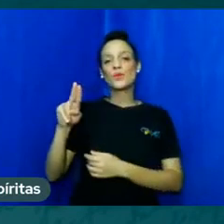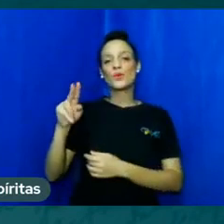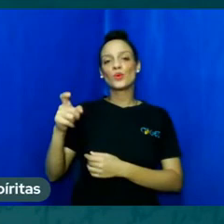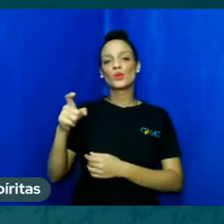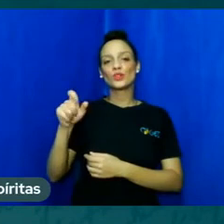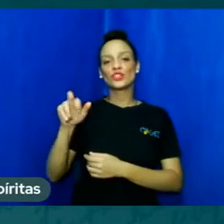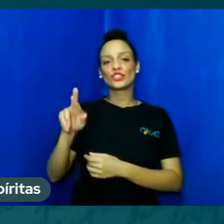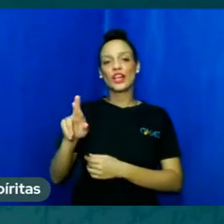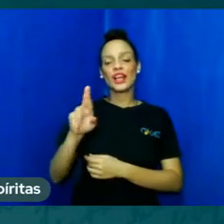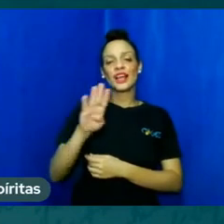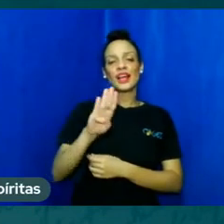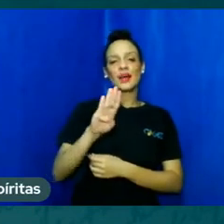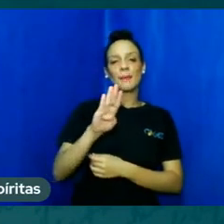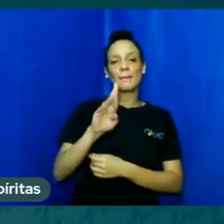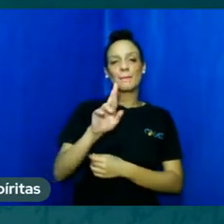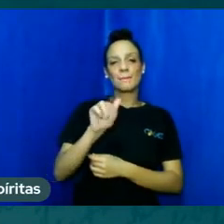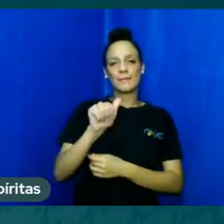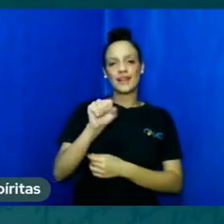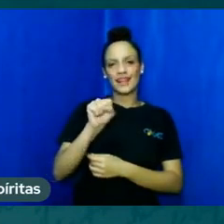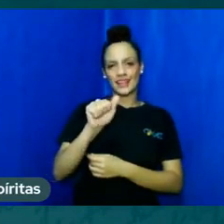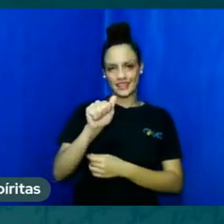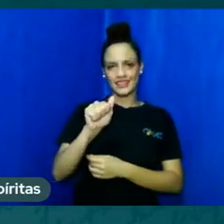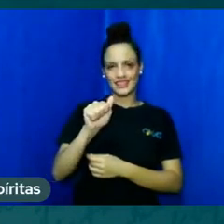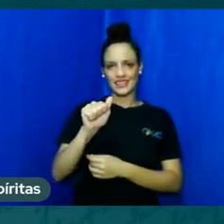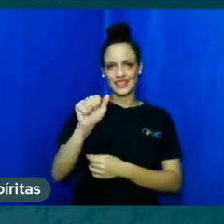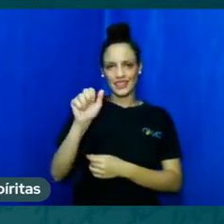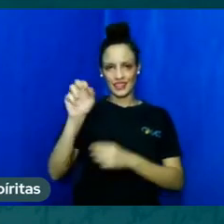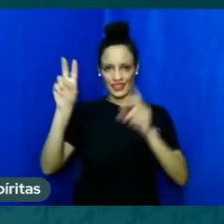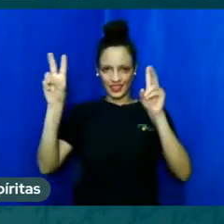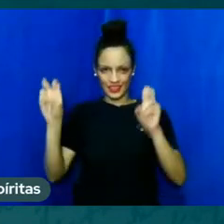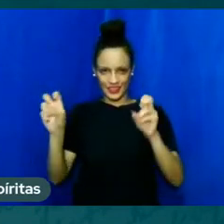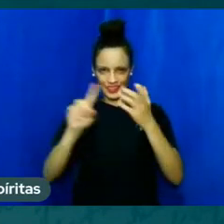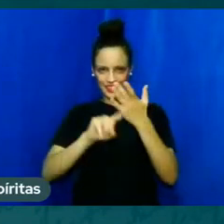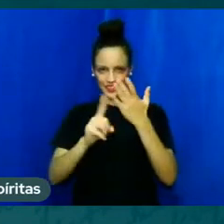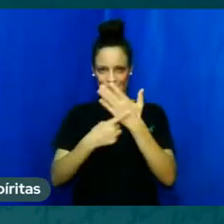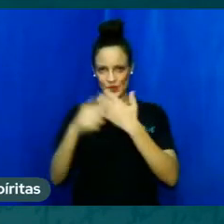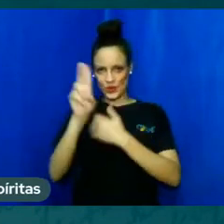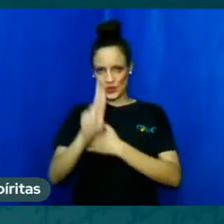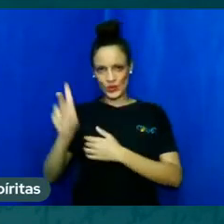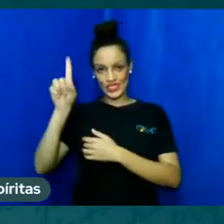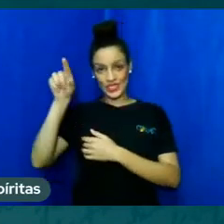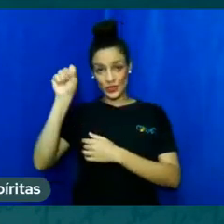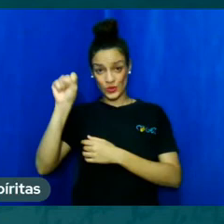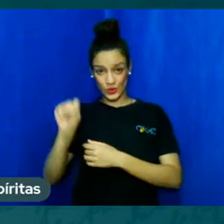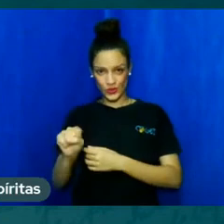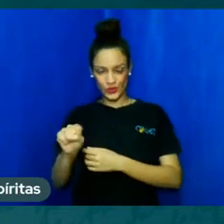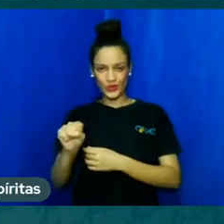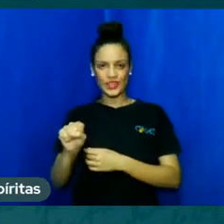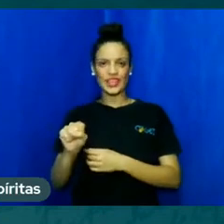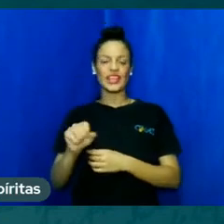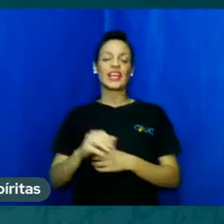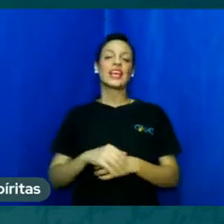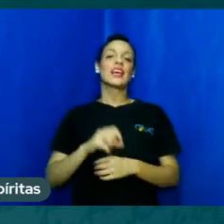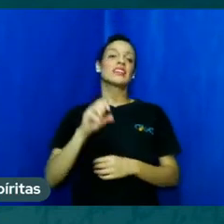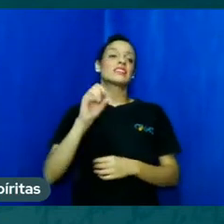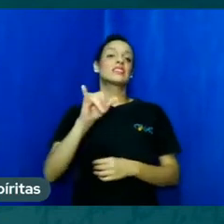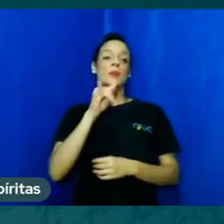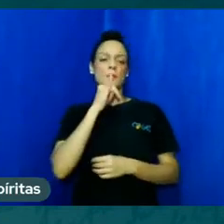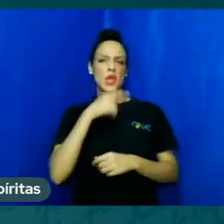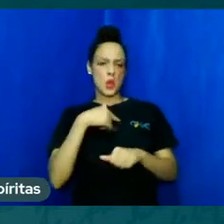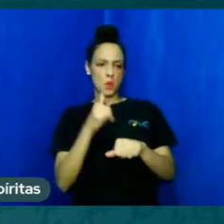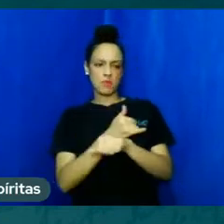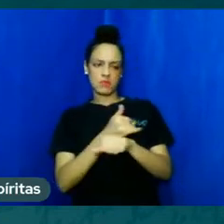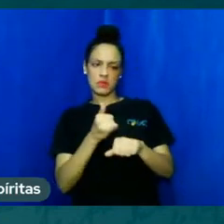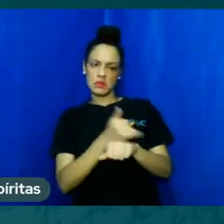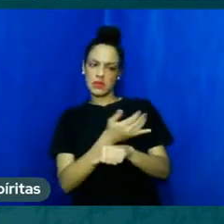assado. Se eu tiver um jeitinho de me dar bem numa situação... A gente agora, a gente adora falar mal